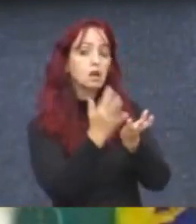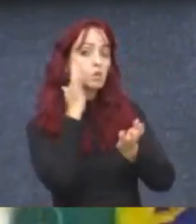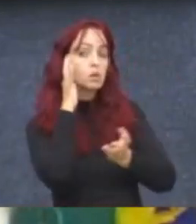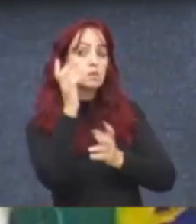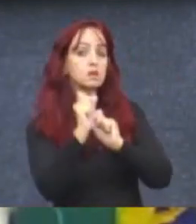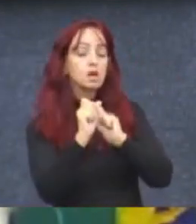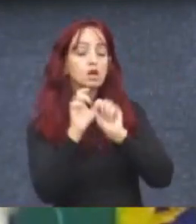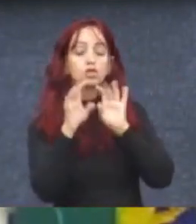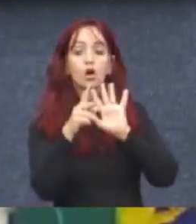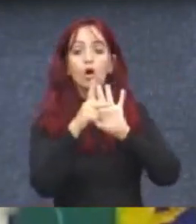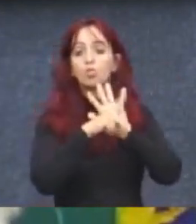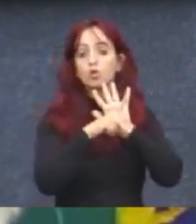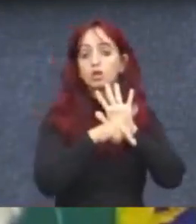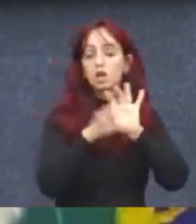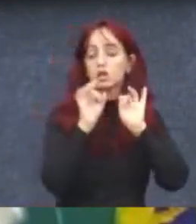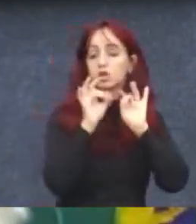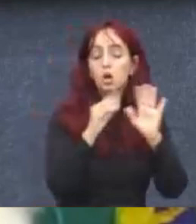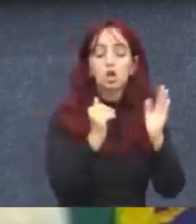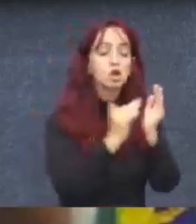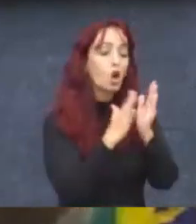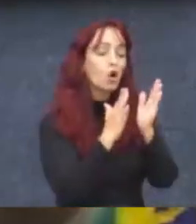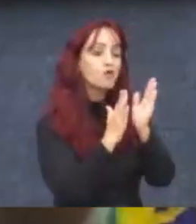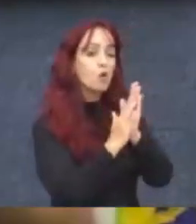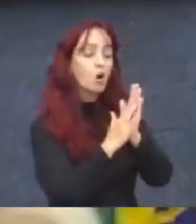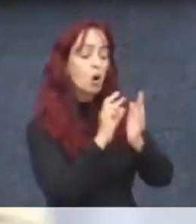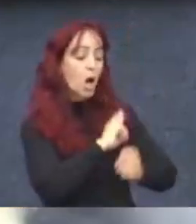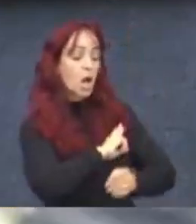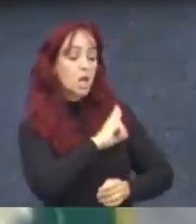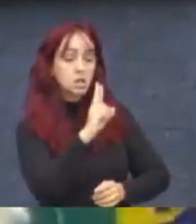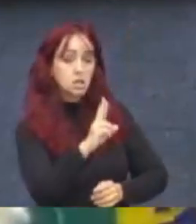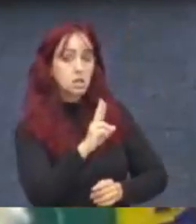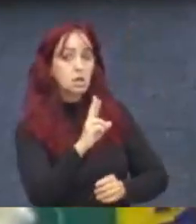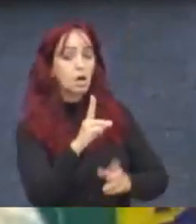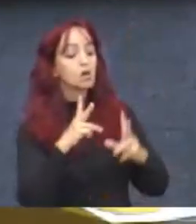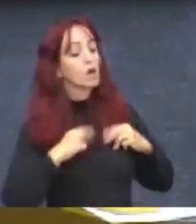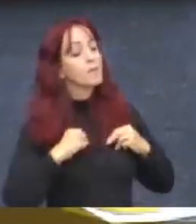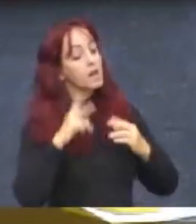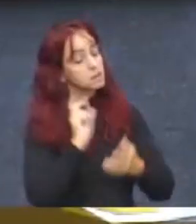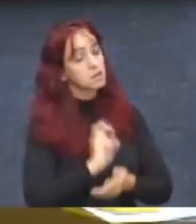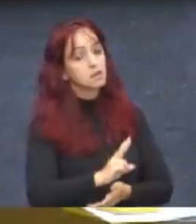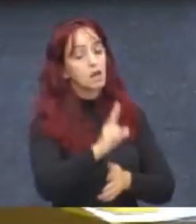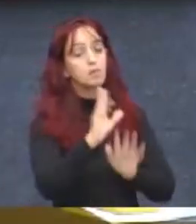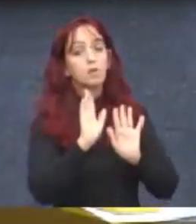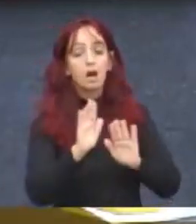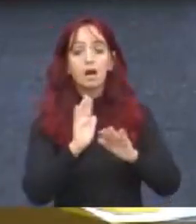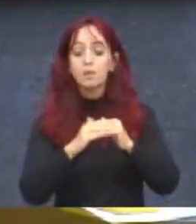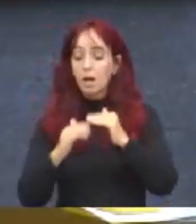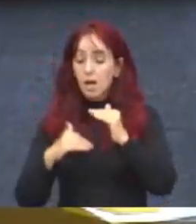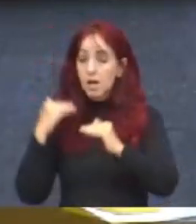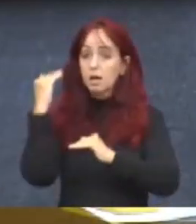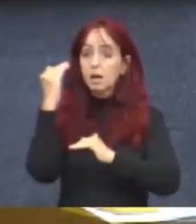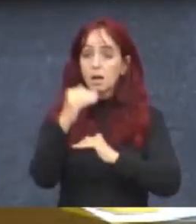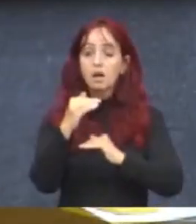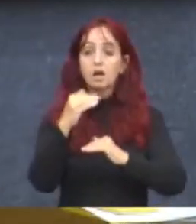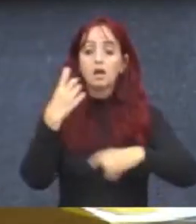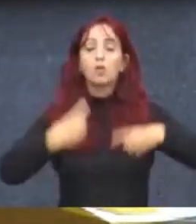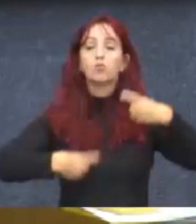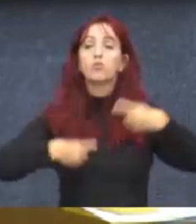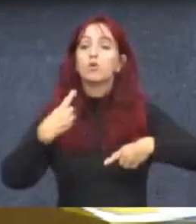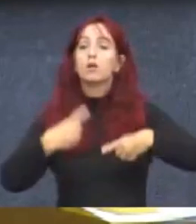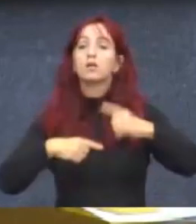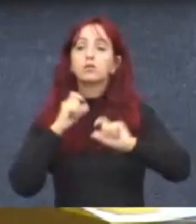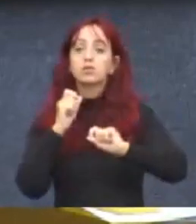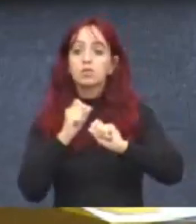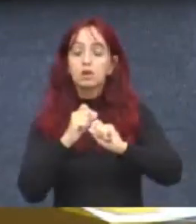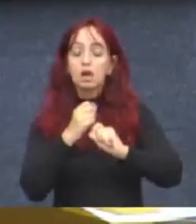apenas de louvor a uma religião, que merece os louvores sempre, mas é, sobretudo, política de Estado, política